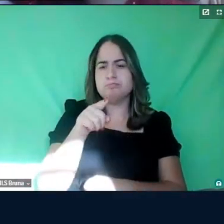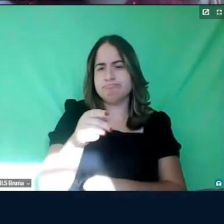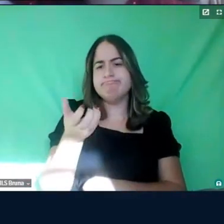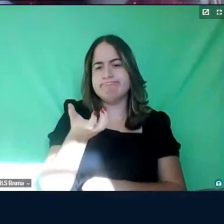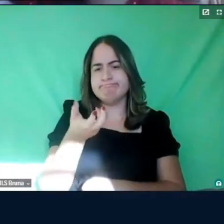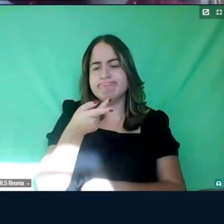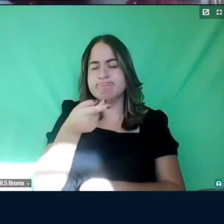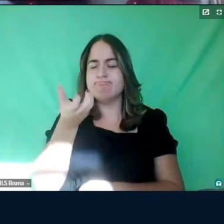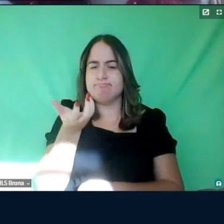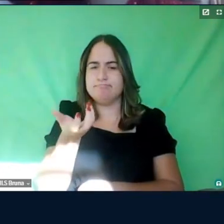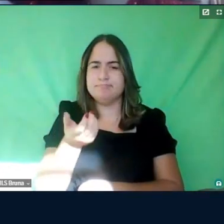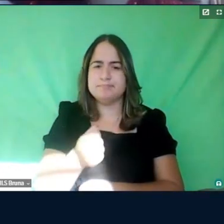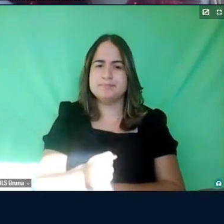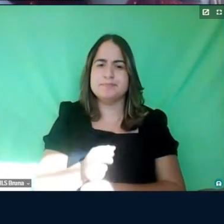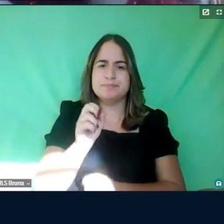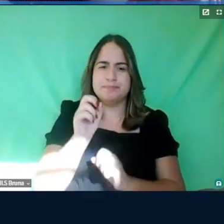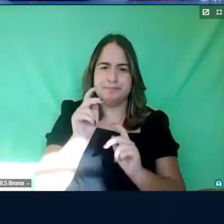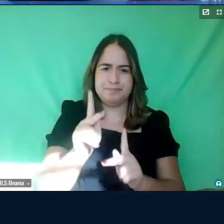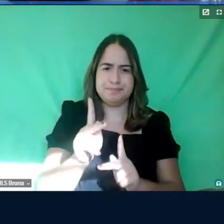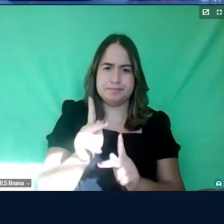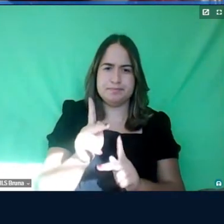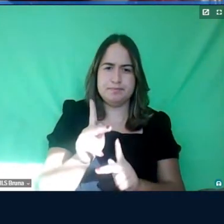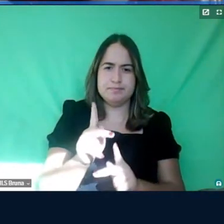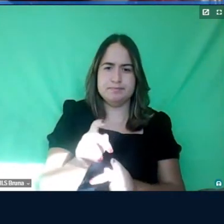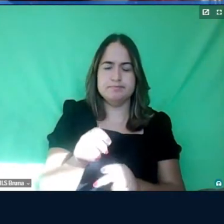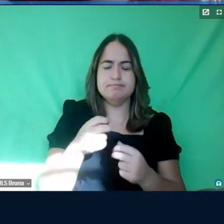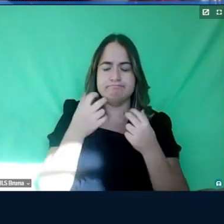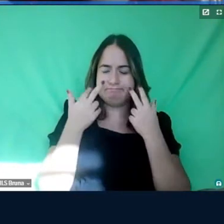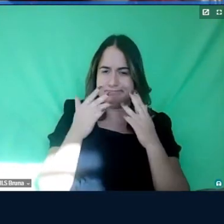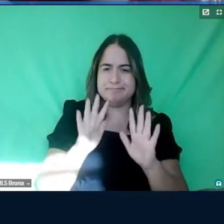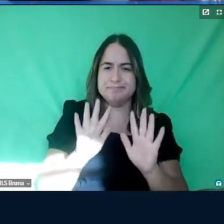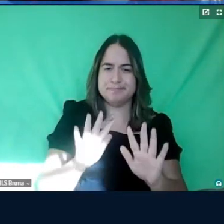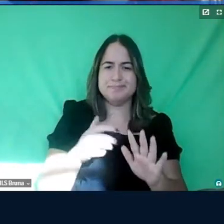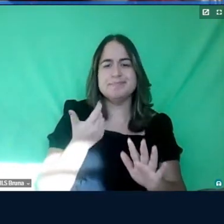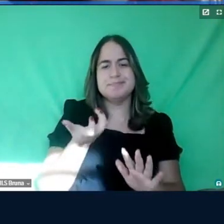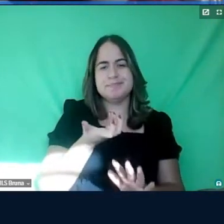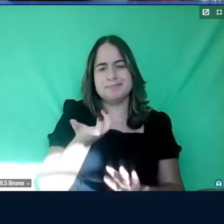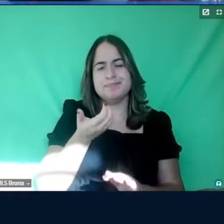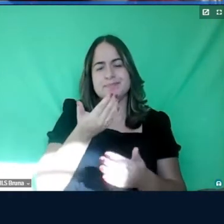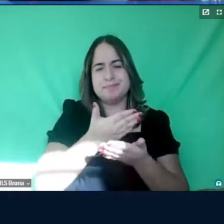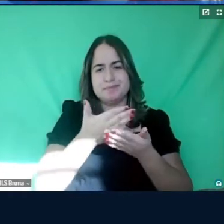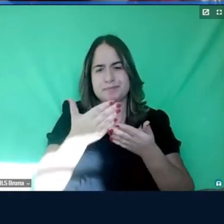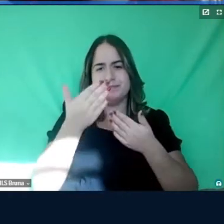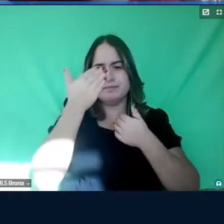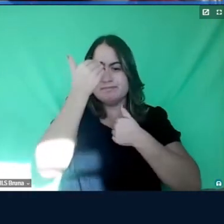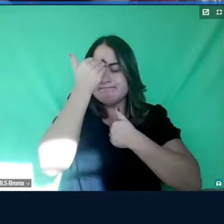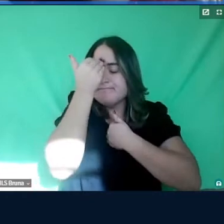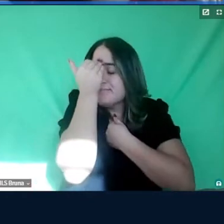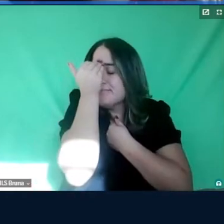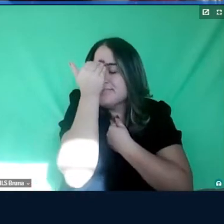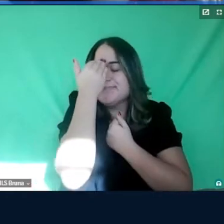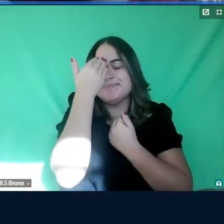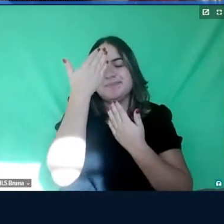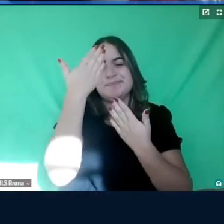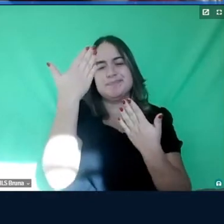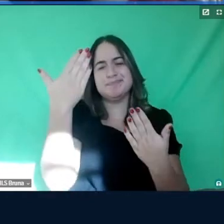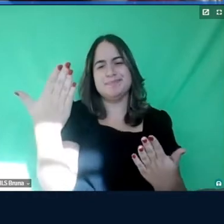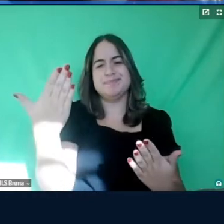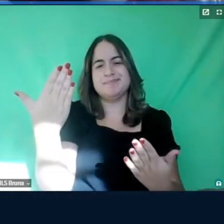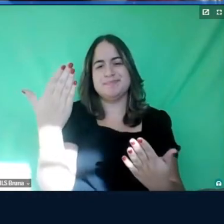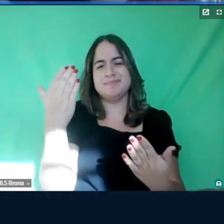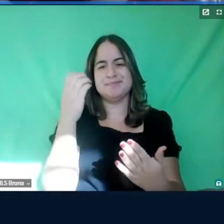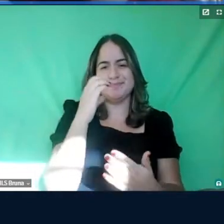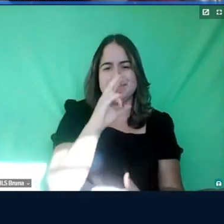prefere, Juliana? Tá bom, Vanessa. Fica tranquila. Bom, quero começar agradecendo muito, muito, muito, né? A Vanessa